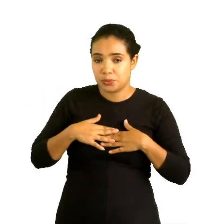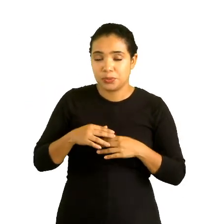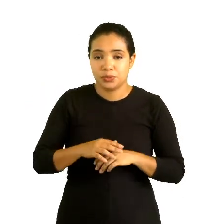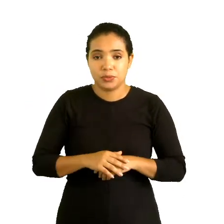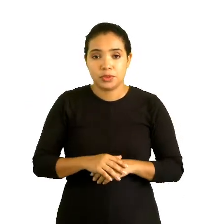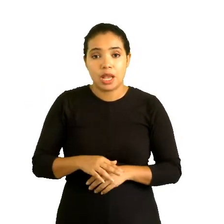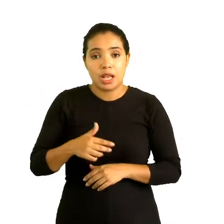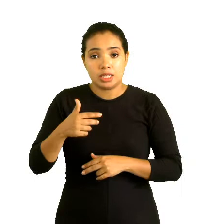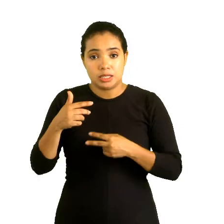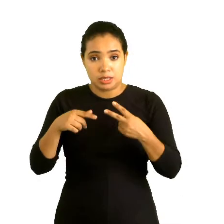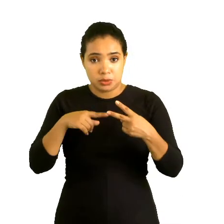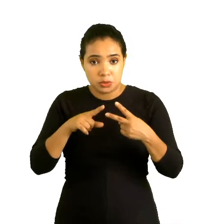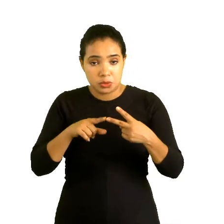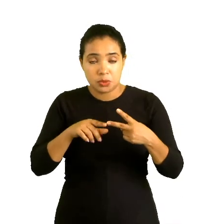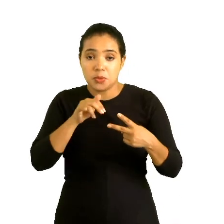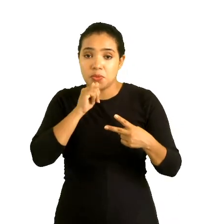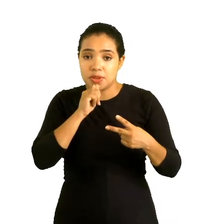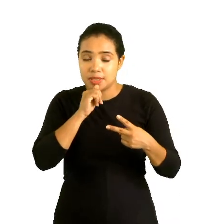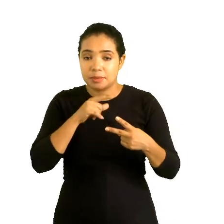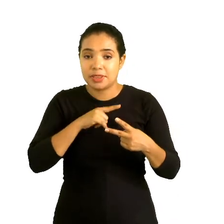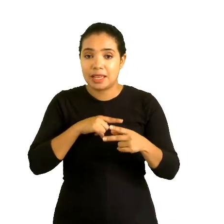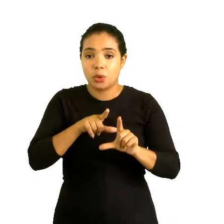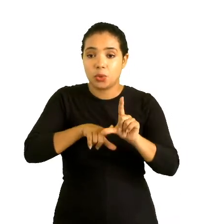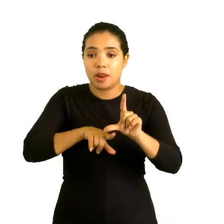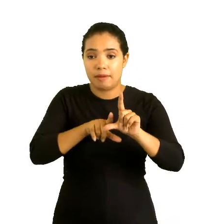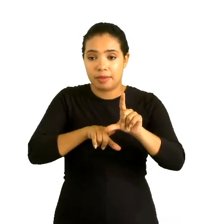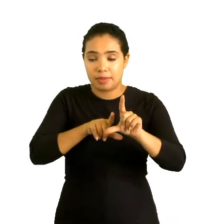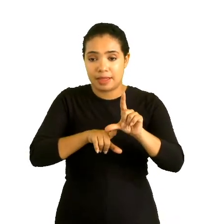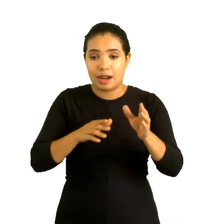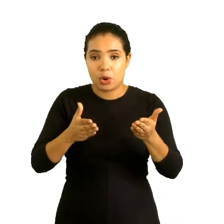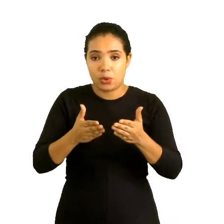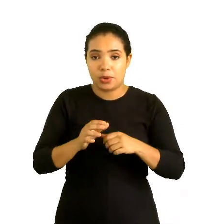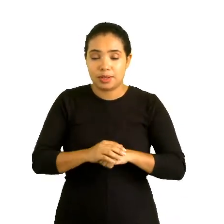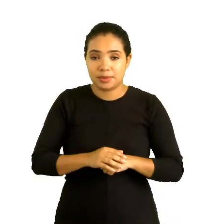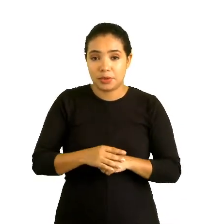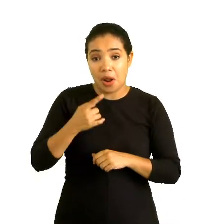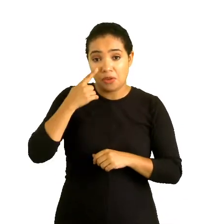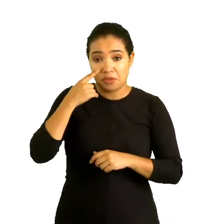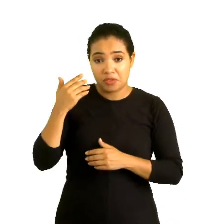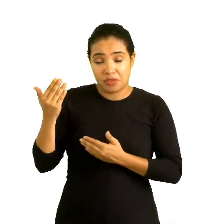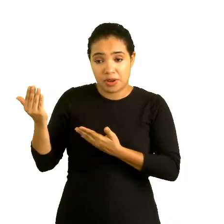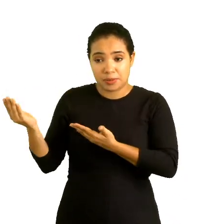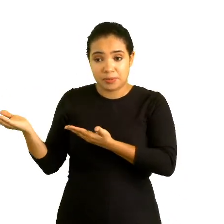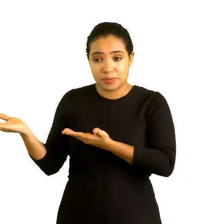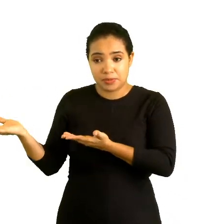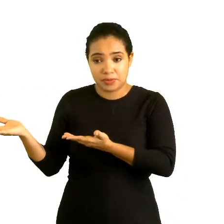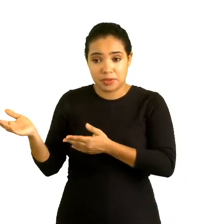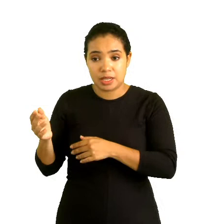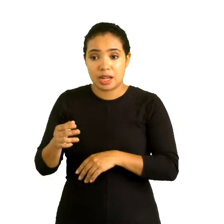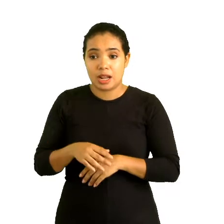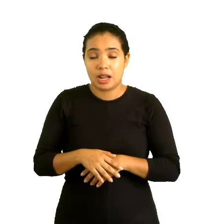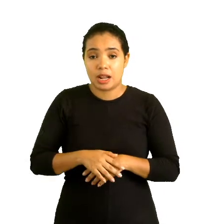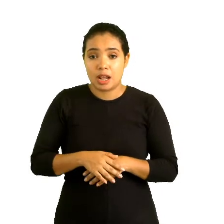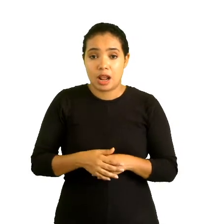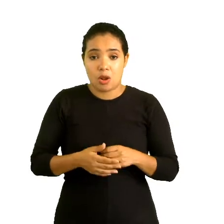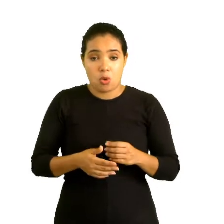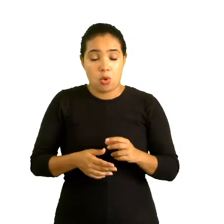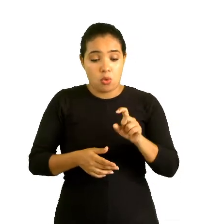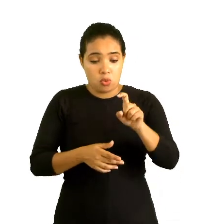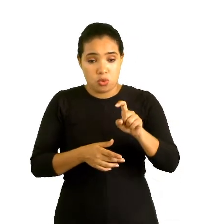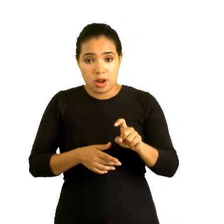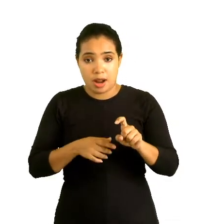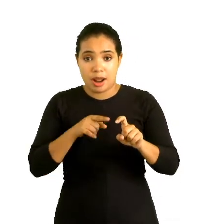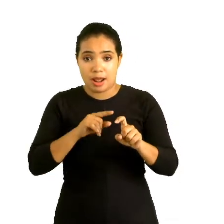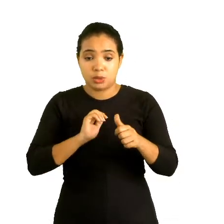exemplo, nós temos aí uma letra agora. Observem que a nossa potência, em vez de a base ser um número,